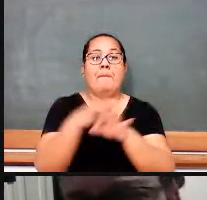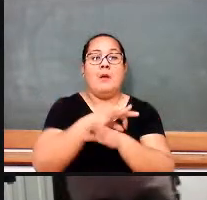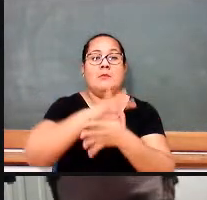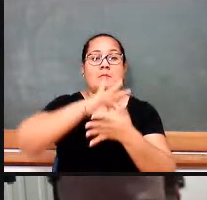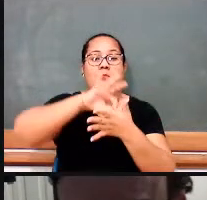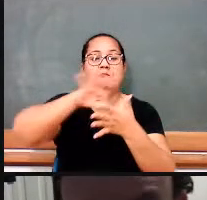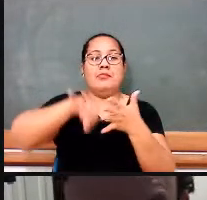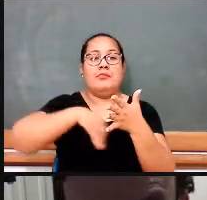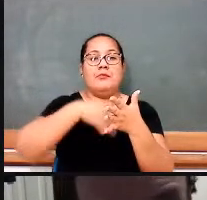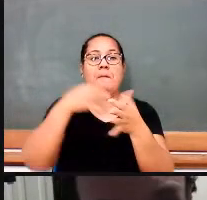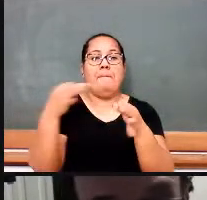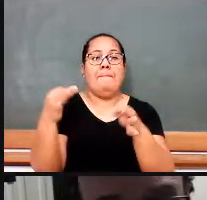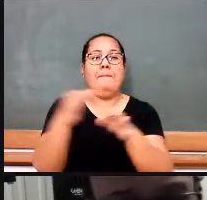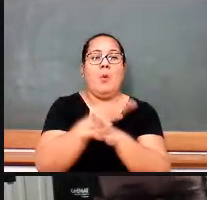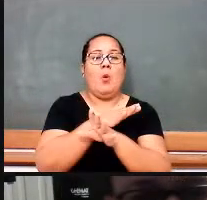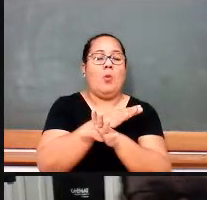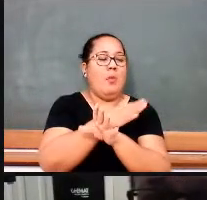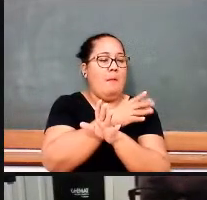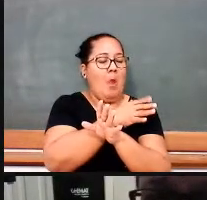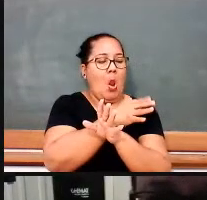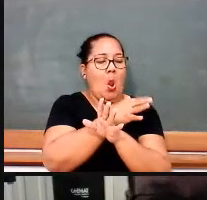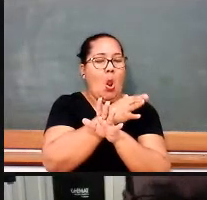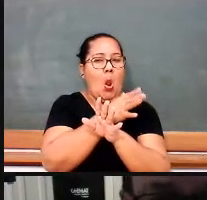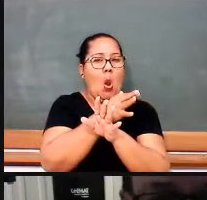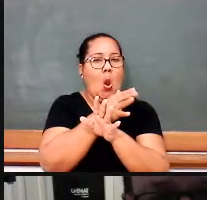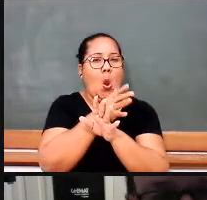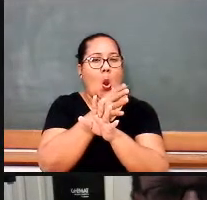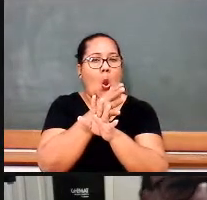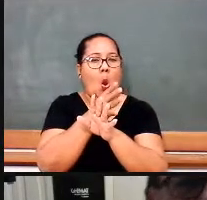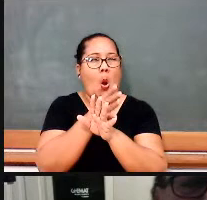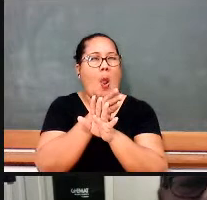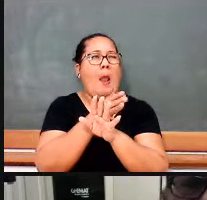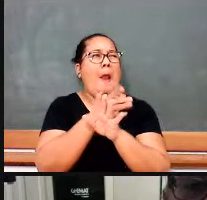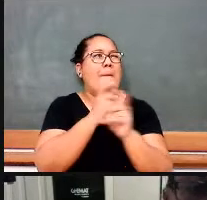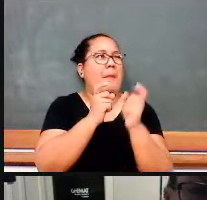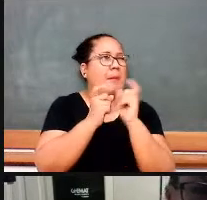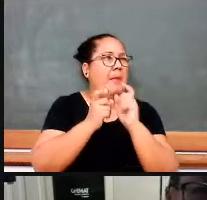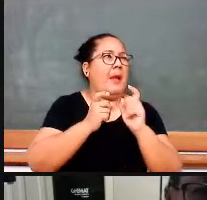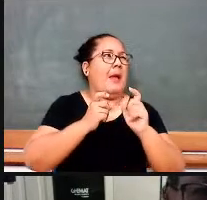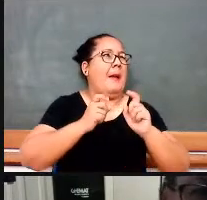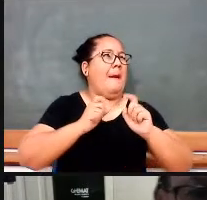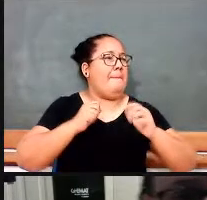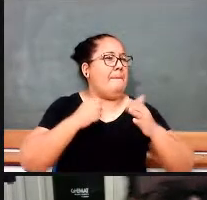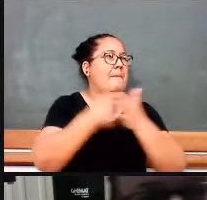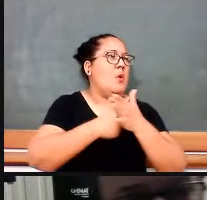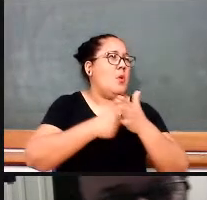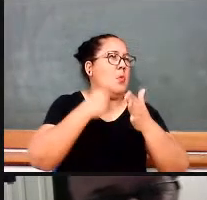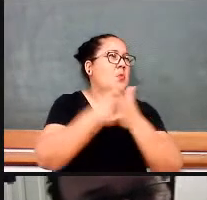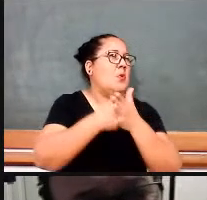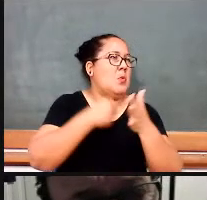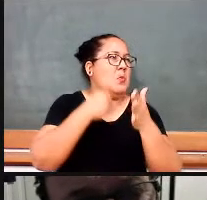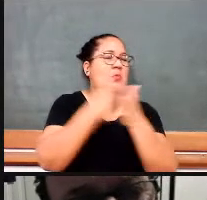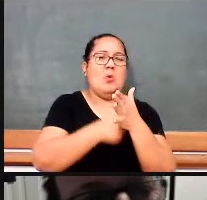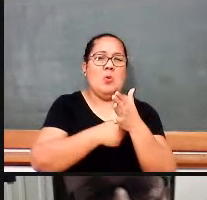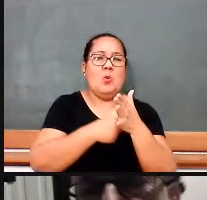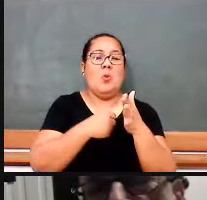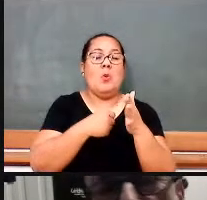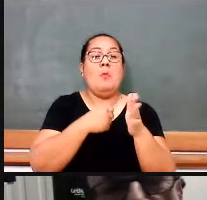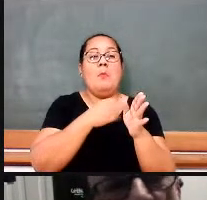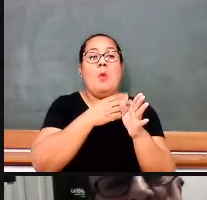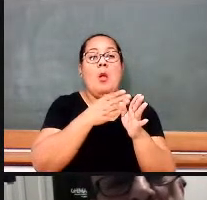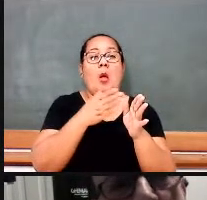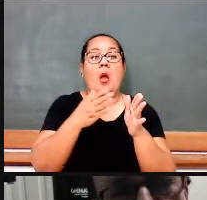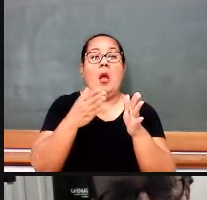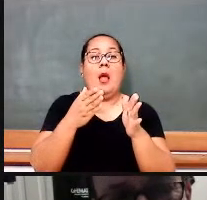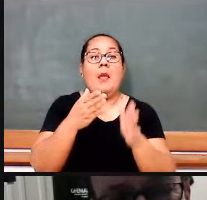mudanças, etc., etc., muitos debates, muita luta, política, aí em 61,